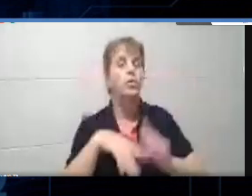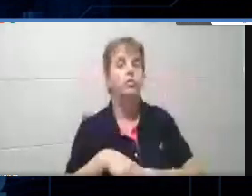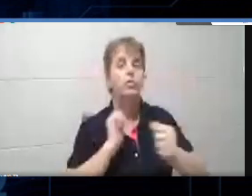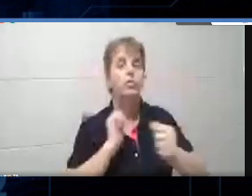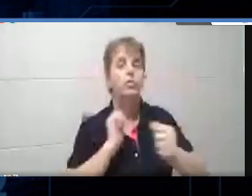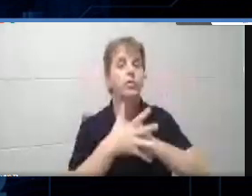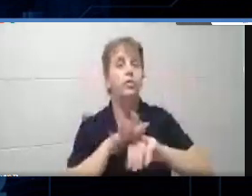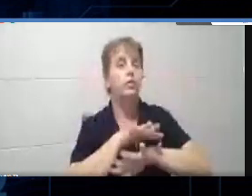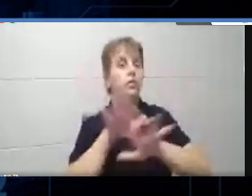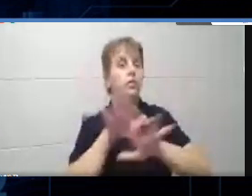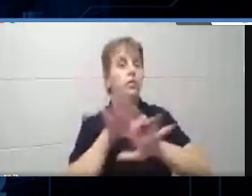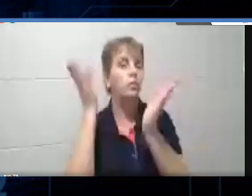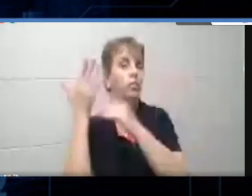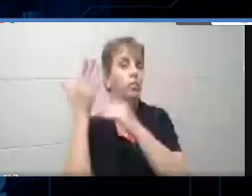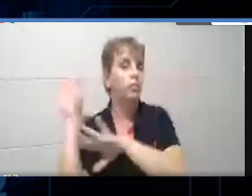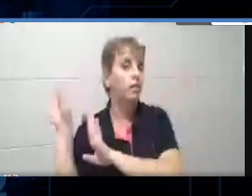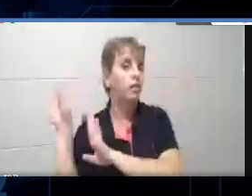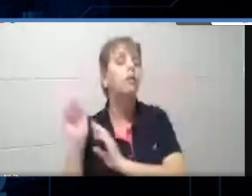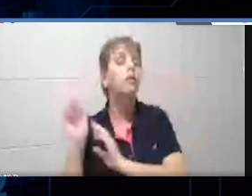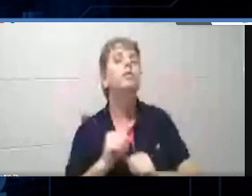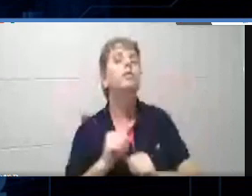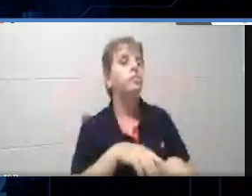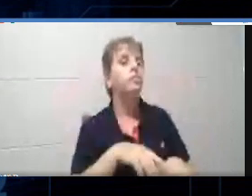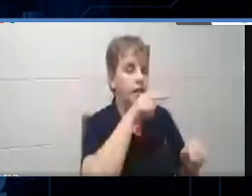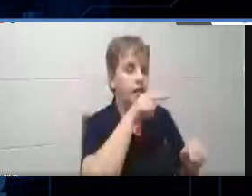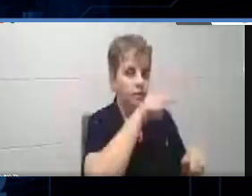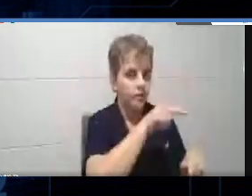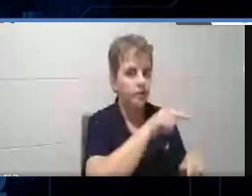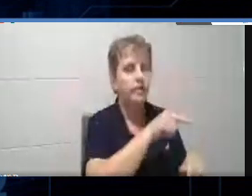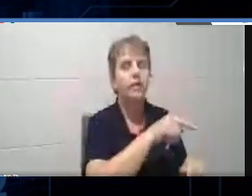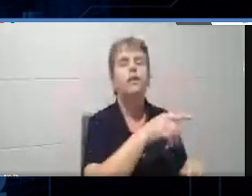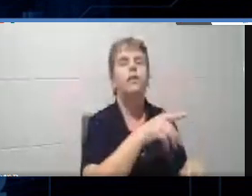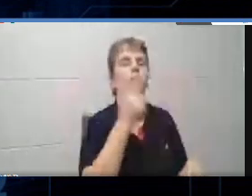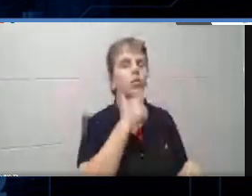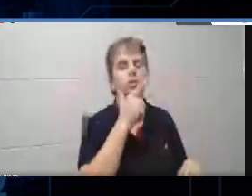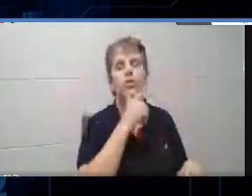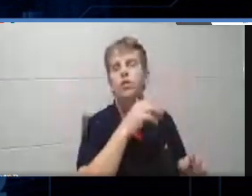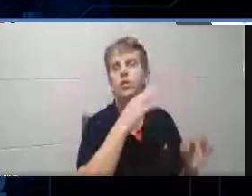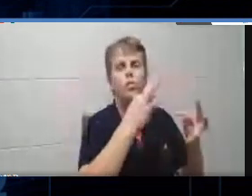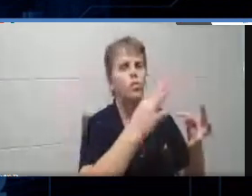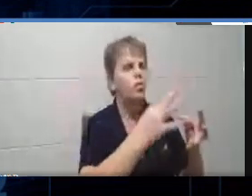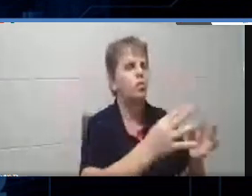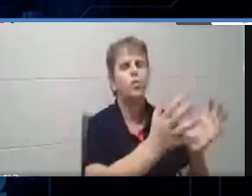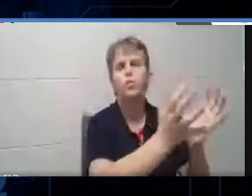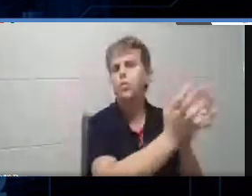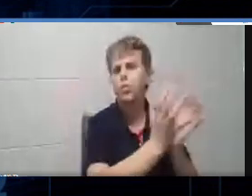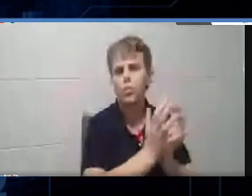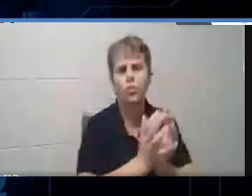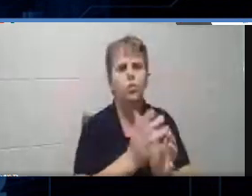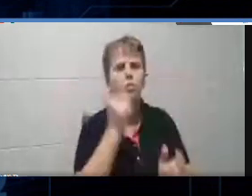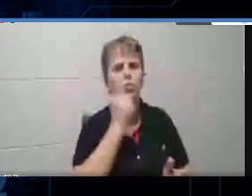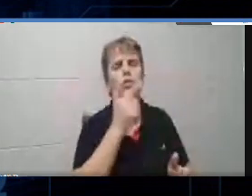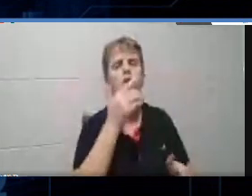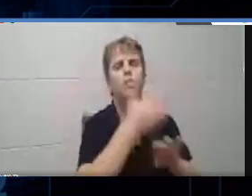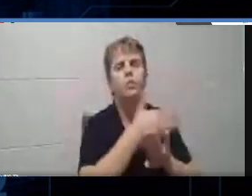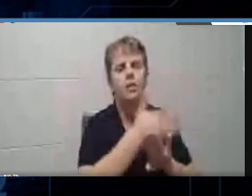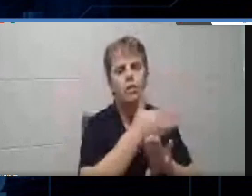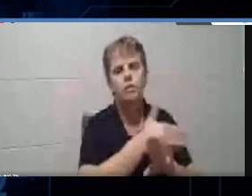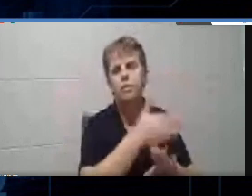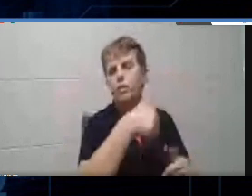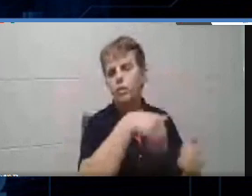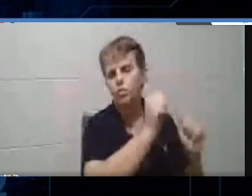Mas esse play live é ao vivo, tá? Então, todos os jogadores participam no mesmo momento. E você tem